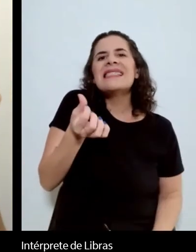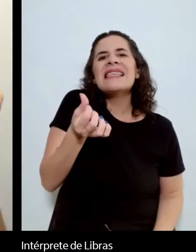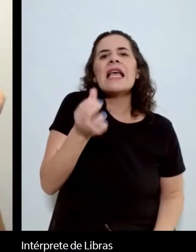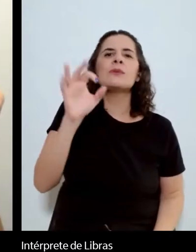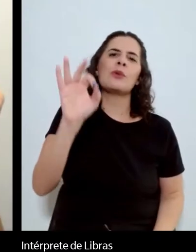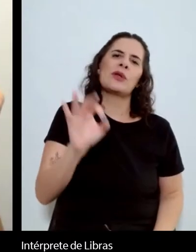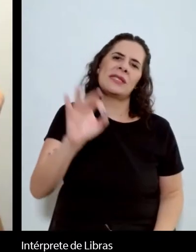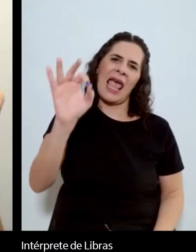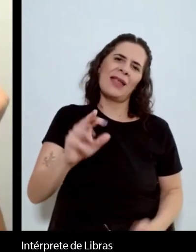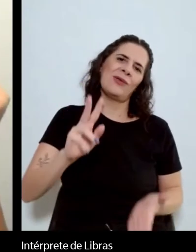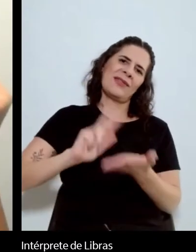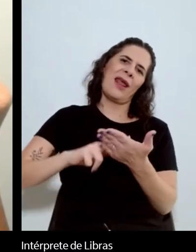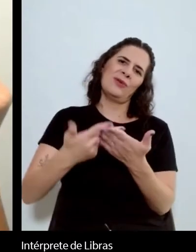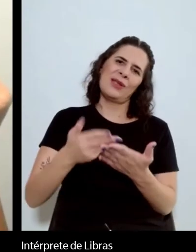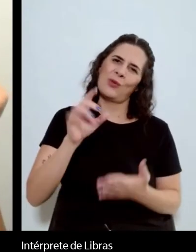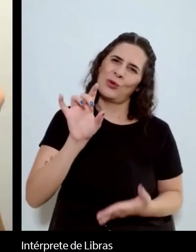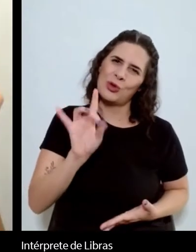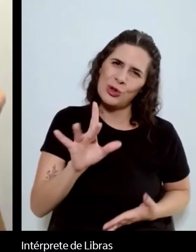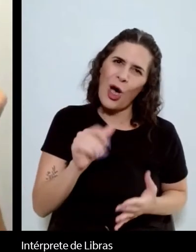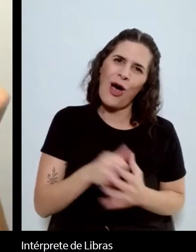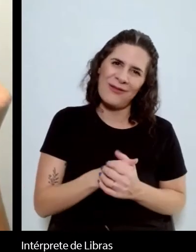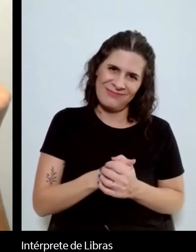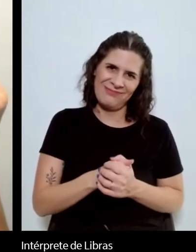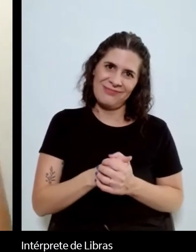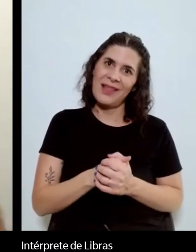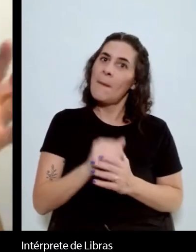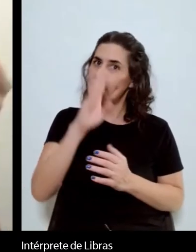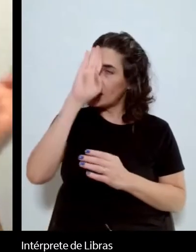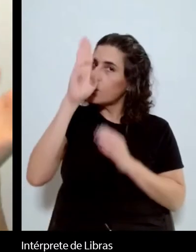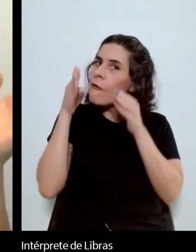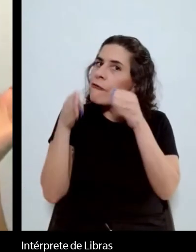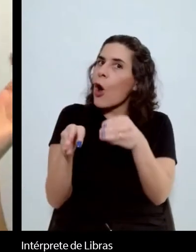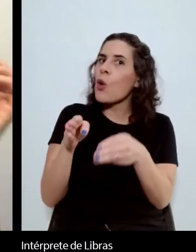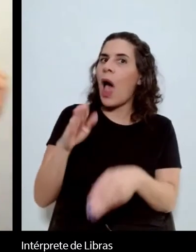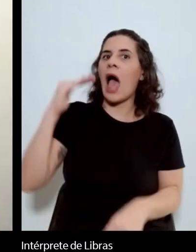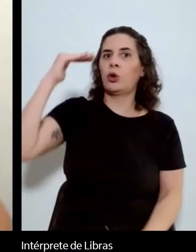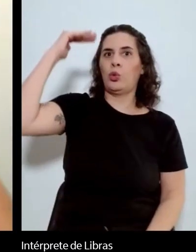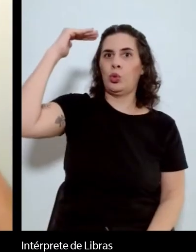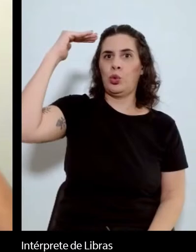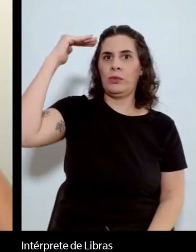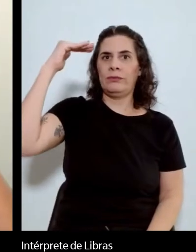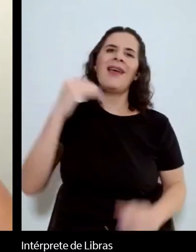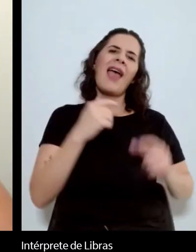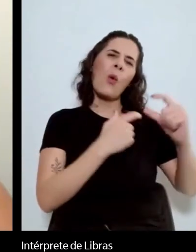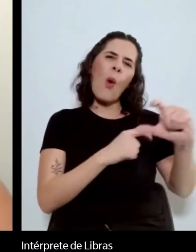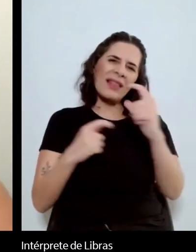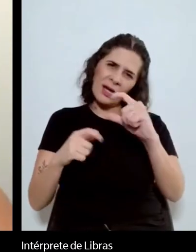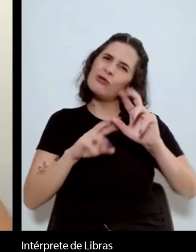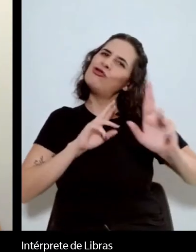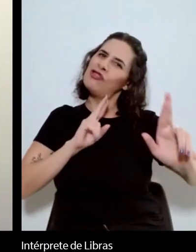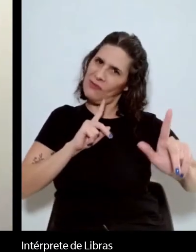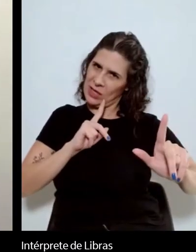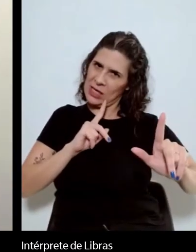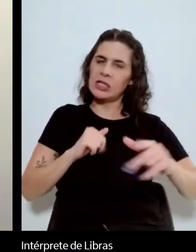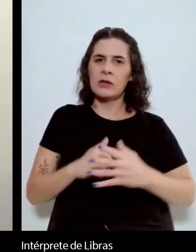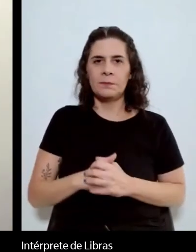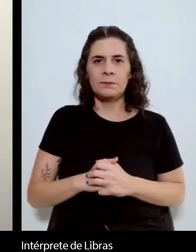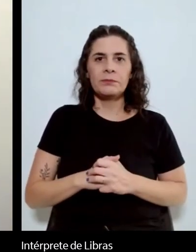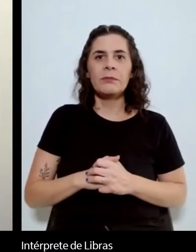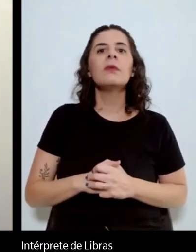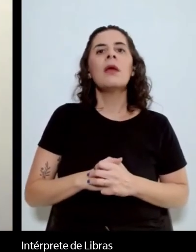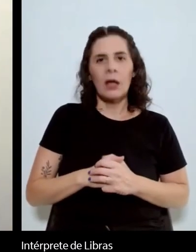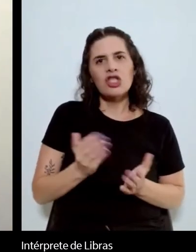das vendas de livro de ficção para adultos, excluindo histórias em quadrinhos. E não há nenhum escritor